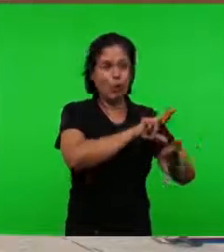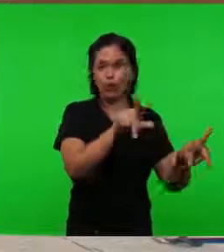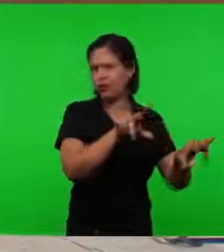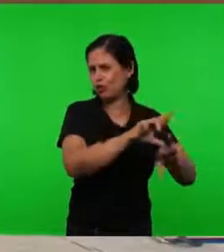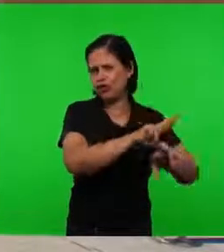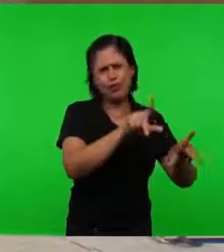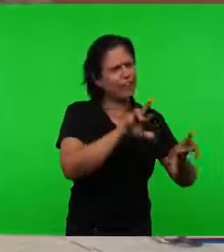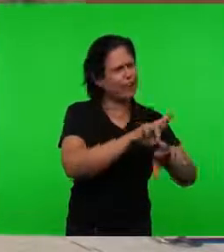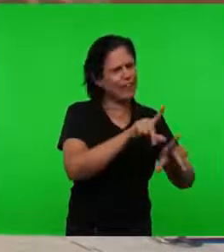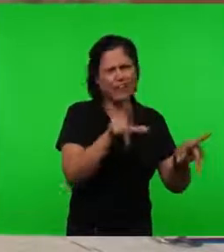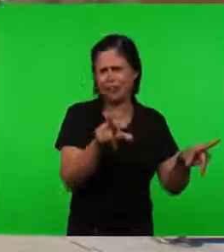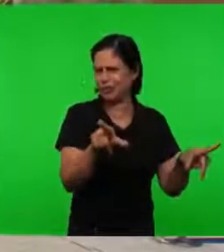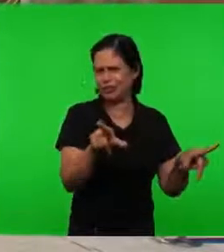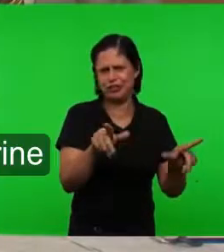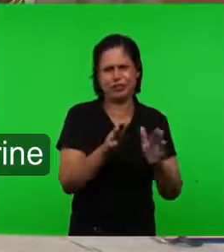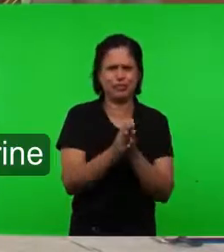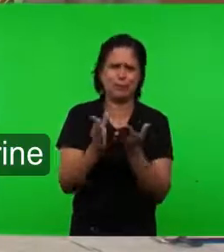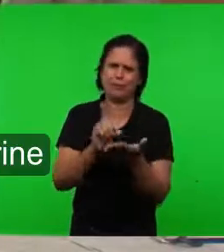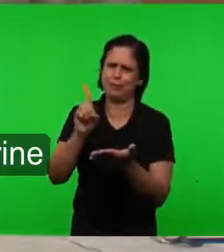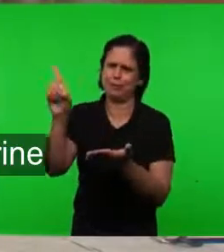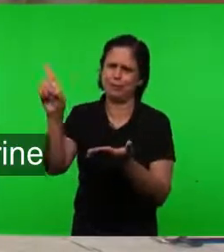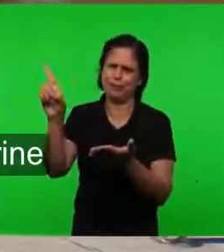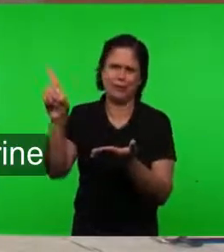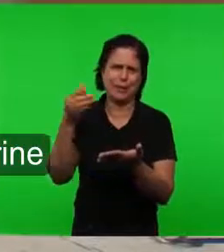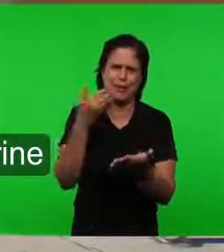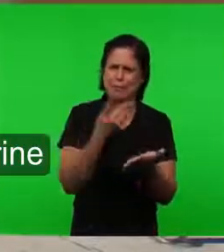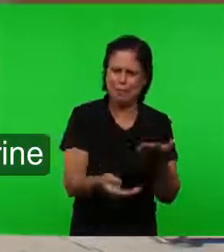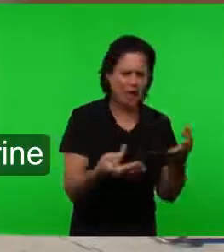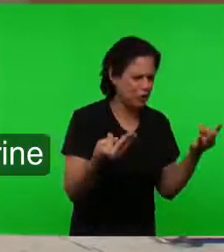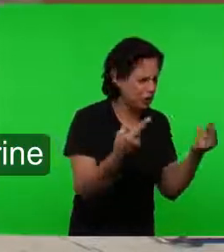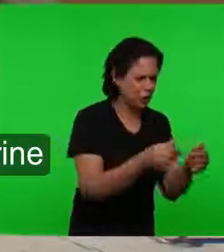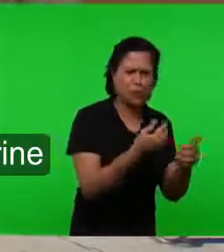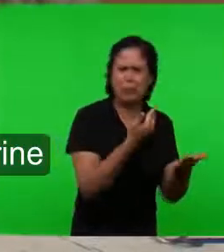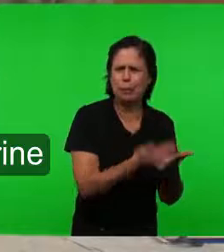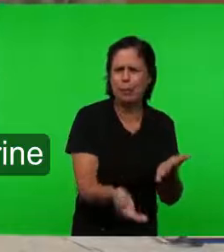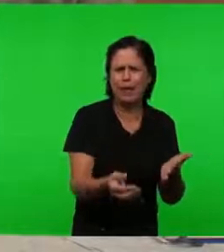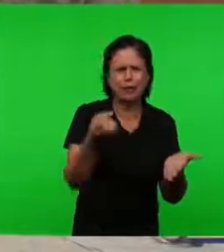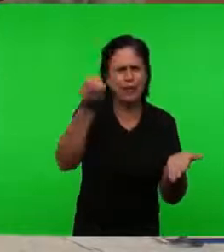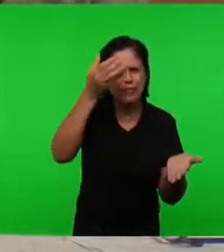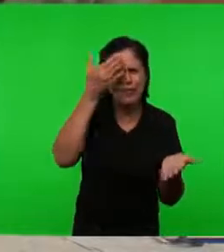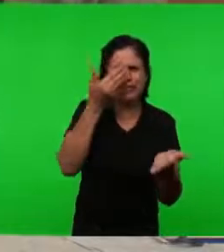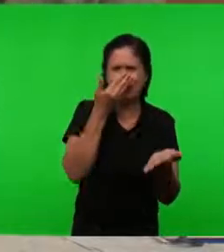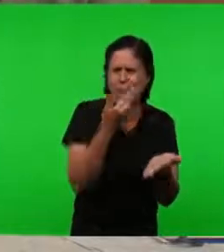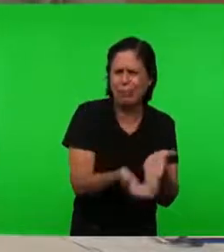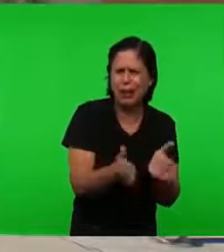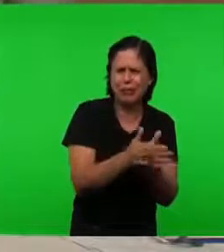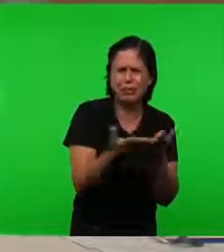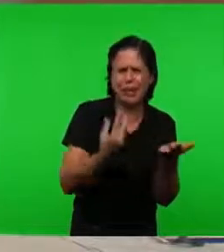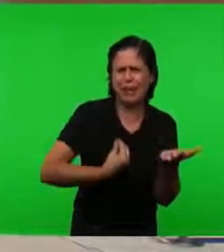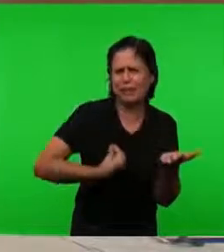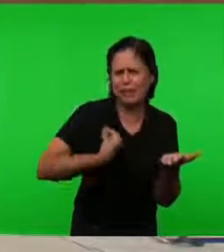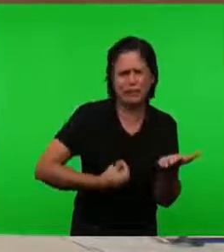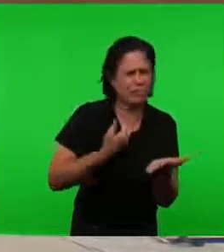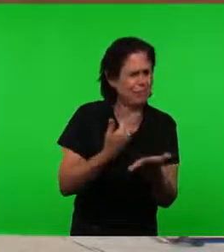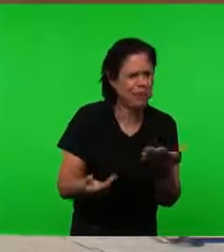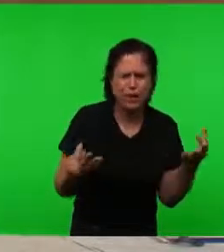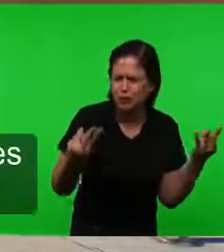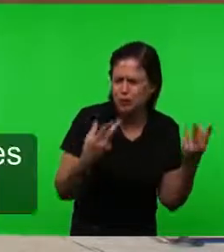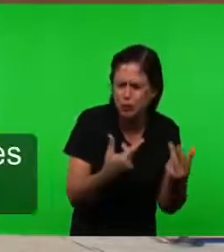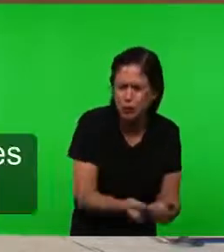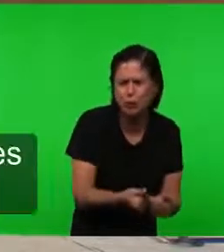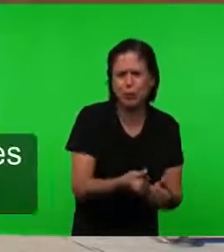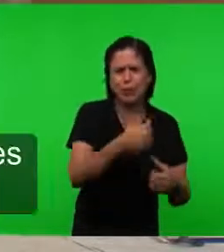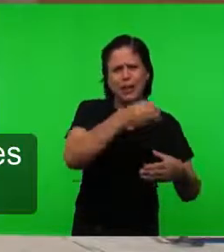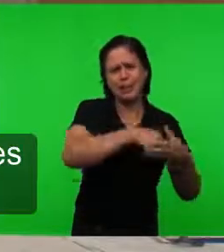Completamente Divergente Da palavra Sai de tudo Ela perde a palavra A doutrina E aquilo Que era mais importante